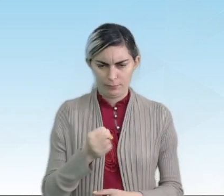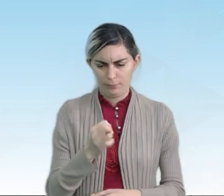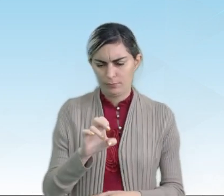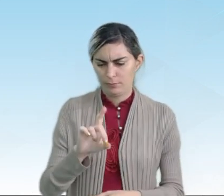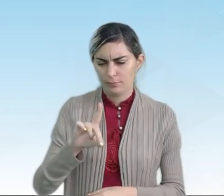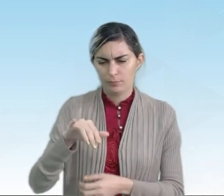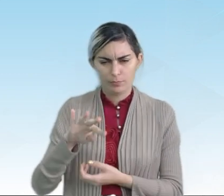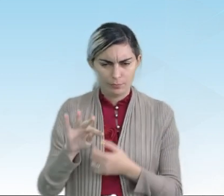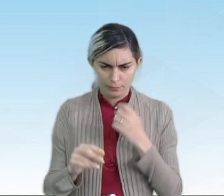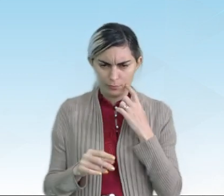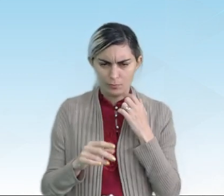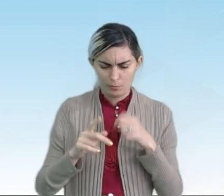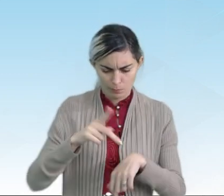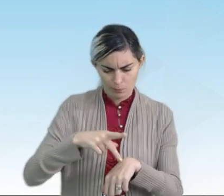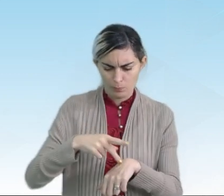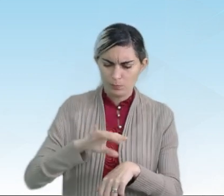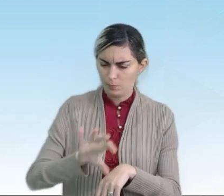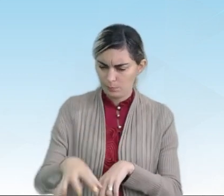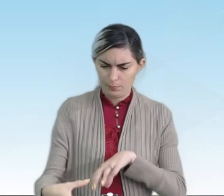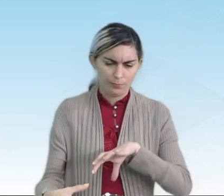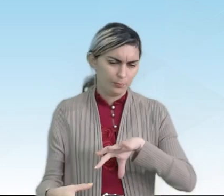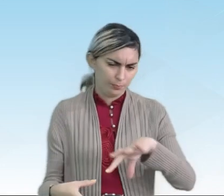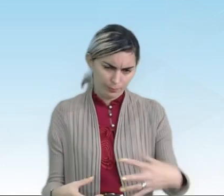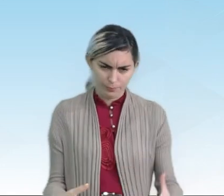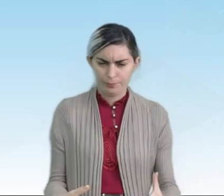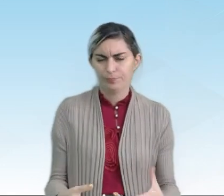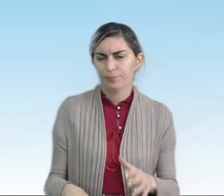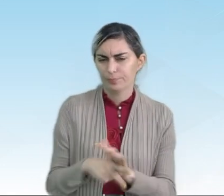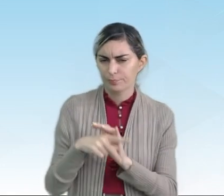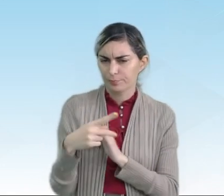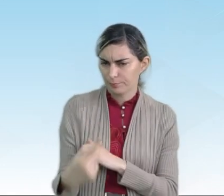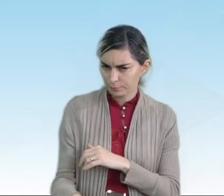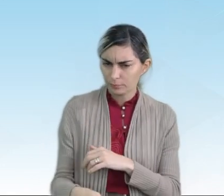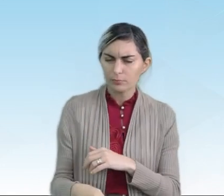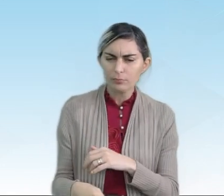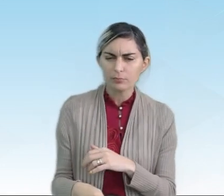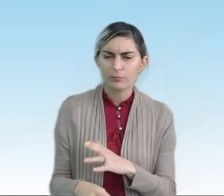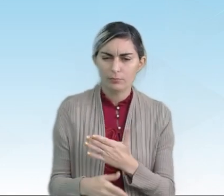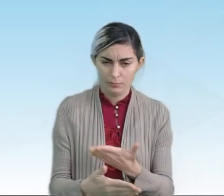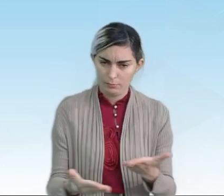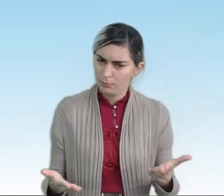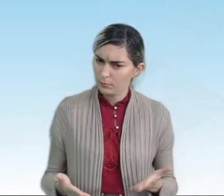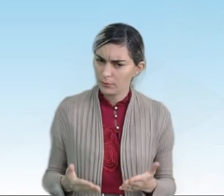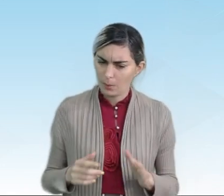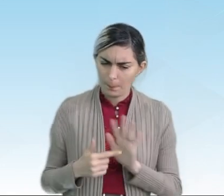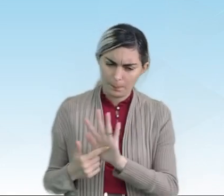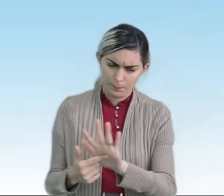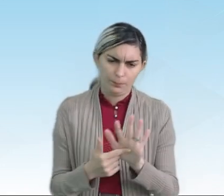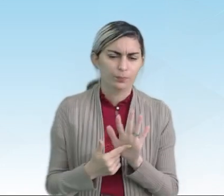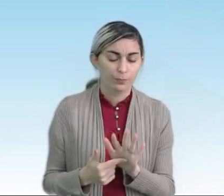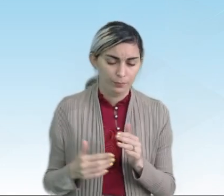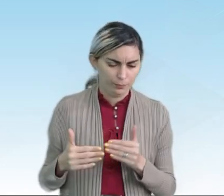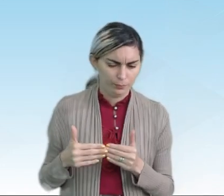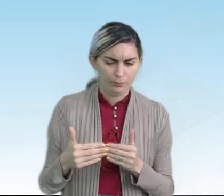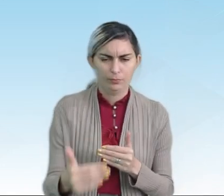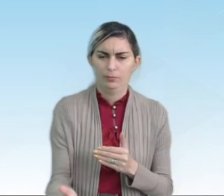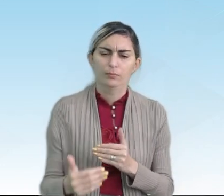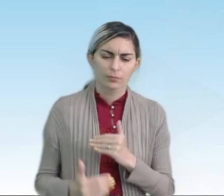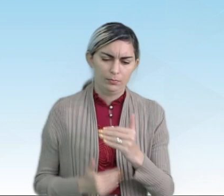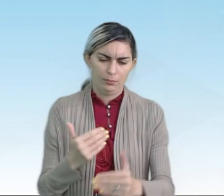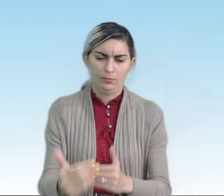formando assim as rochas sedimentares propriamente ditas. Ela manifesta-se a partir dos